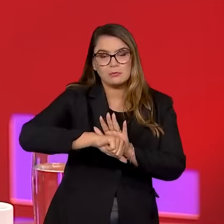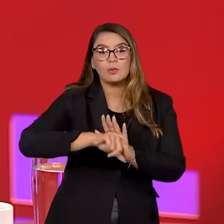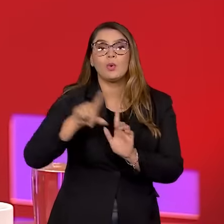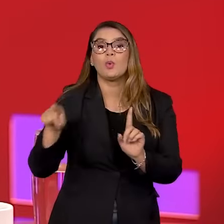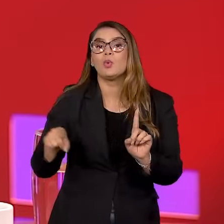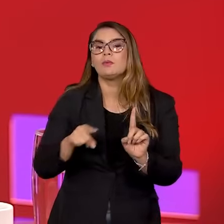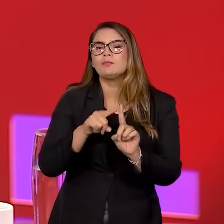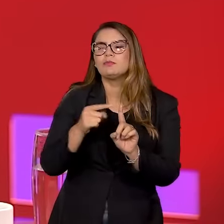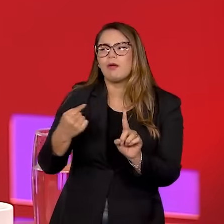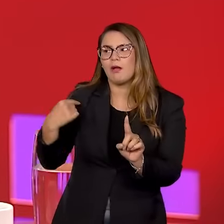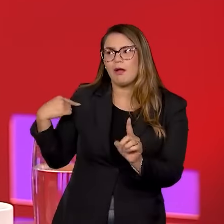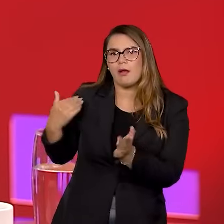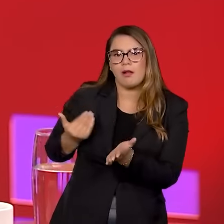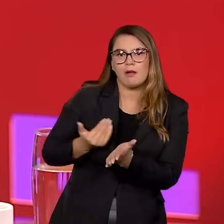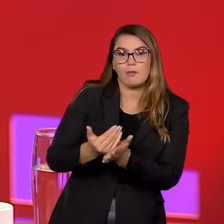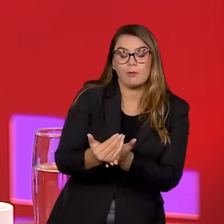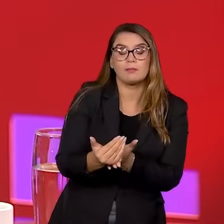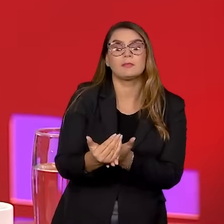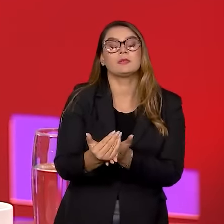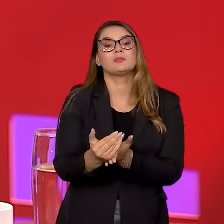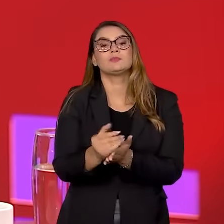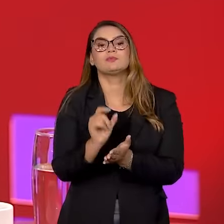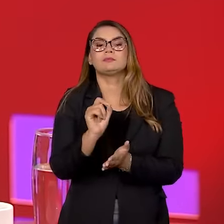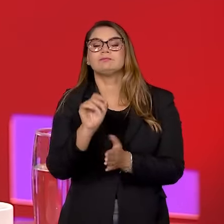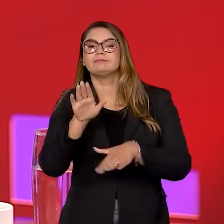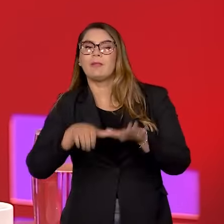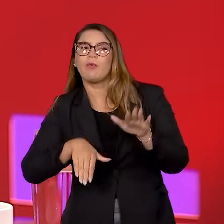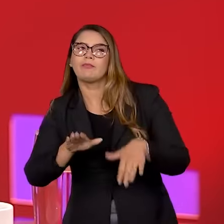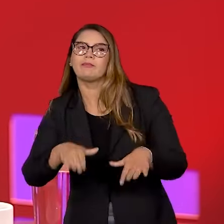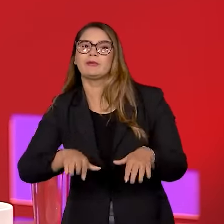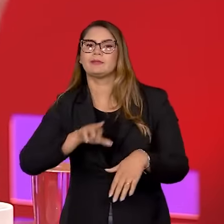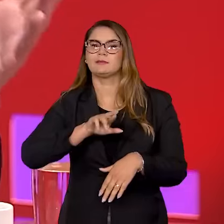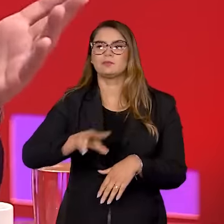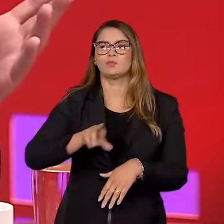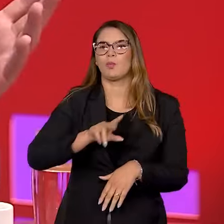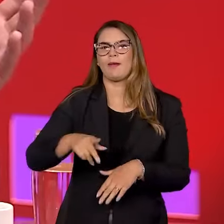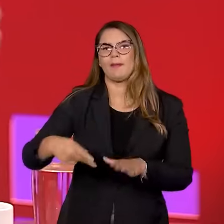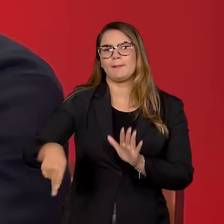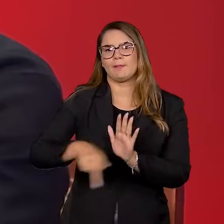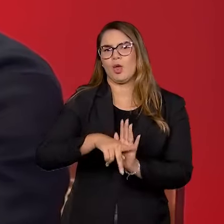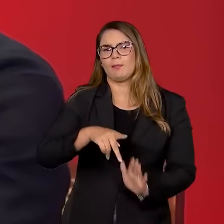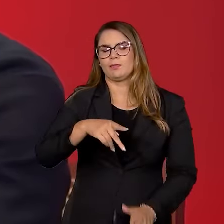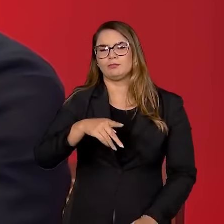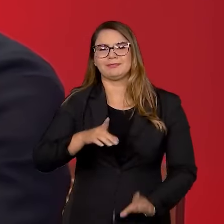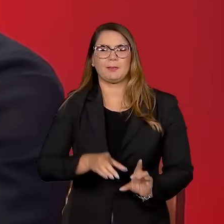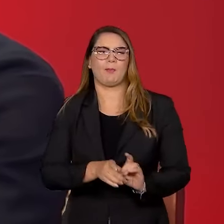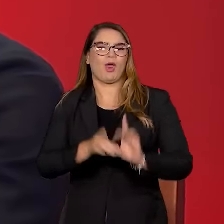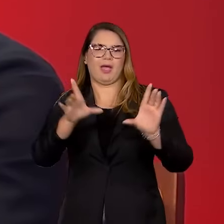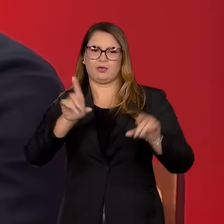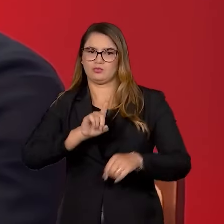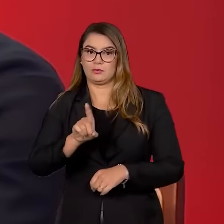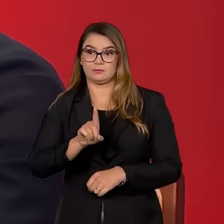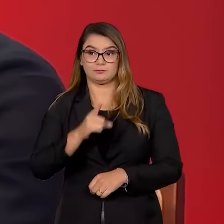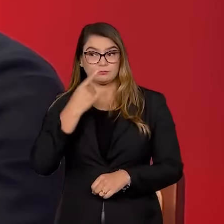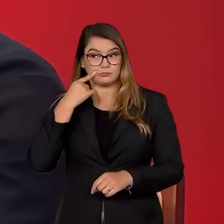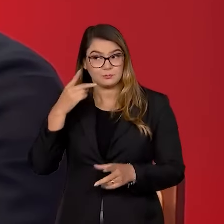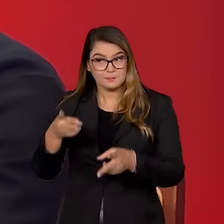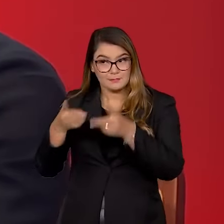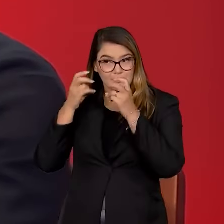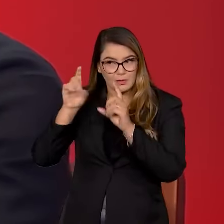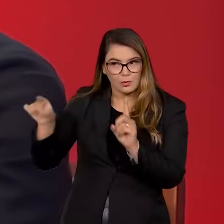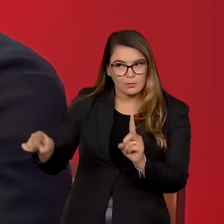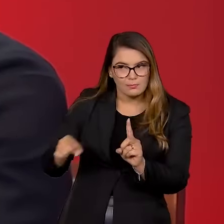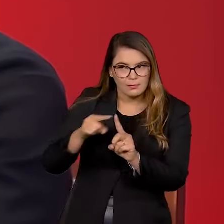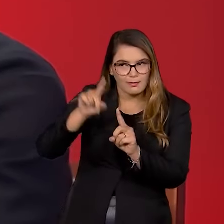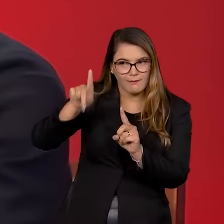o objetivo dela, desde o início, digamos assim, talvez não tenha sido republicano, né? Quando a gente percebeu que o alvo preferencial